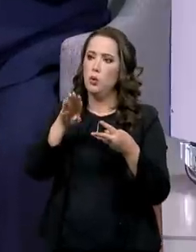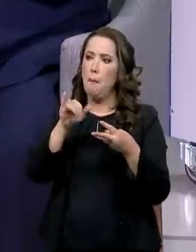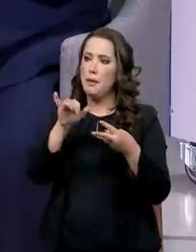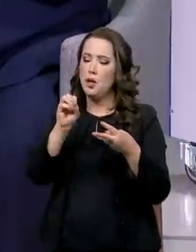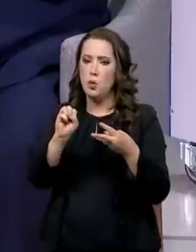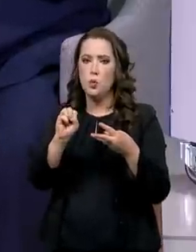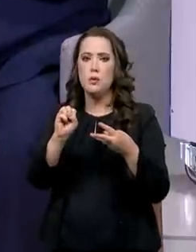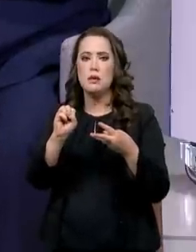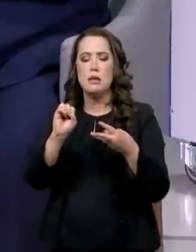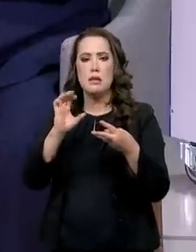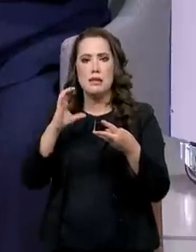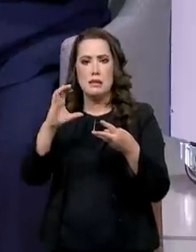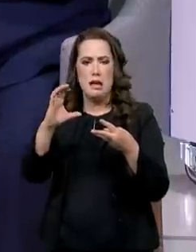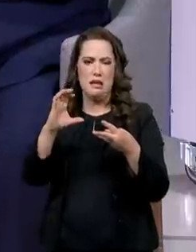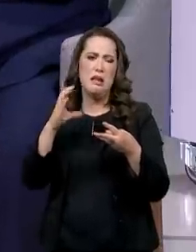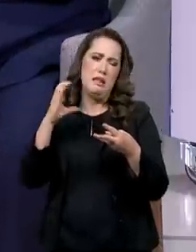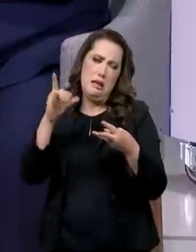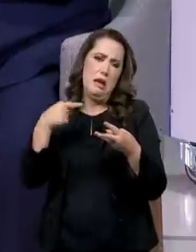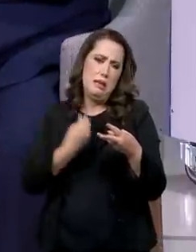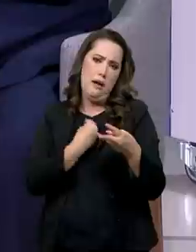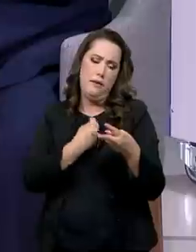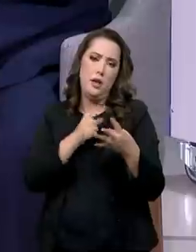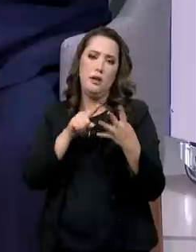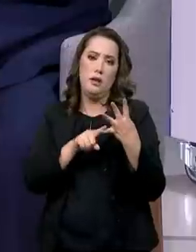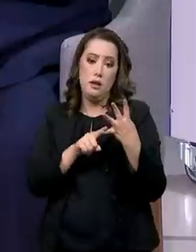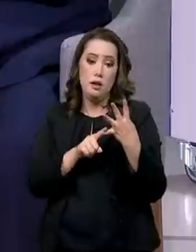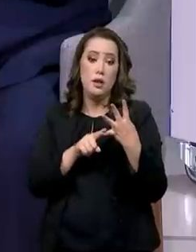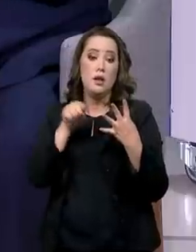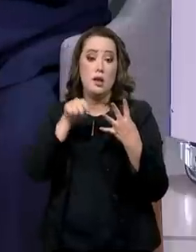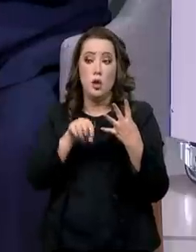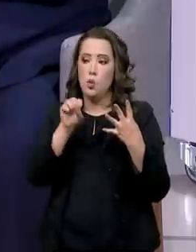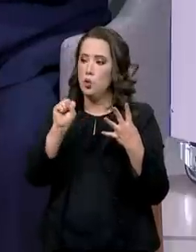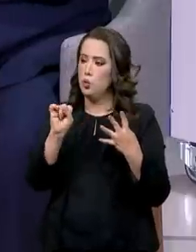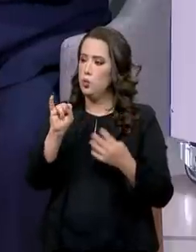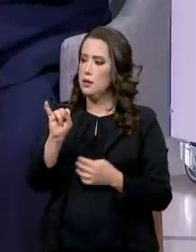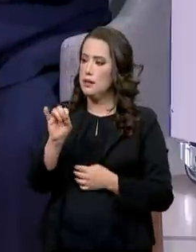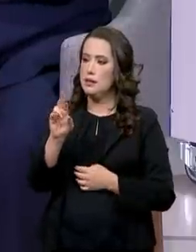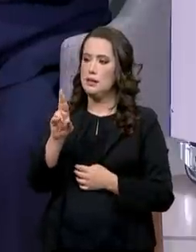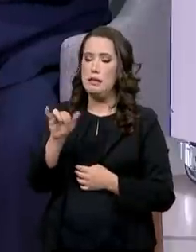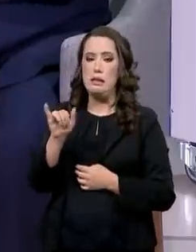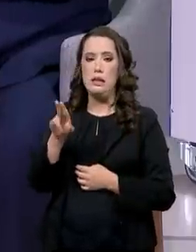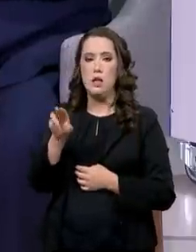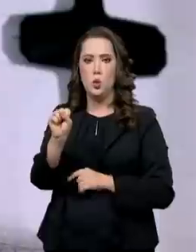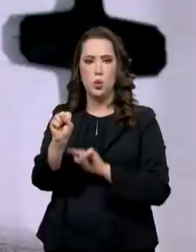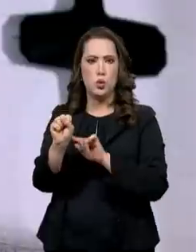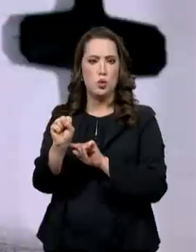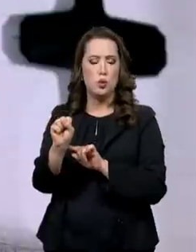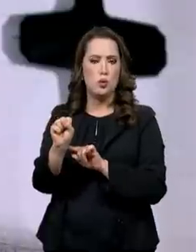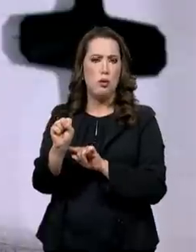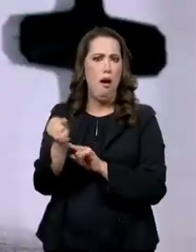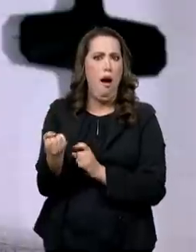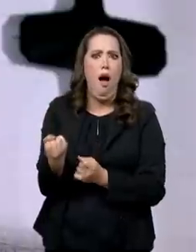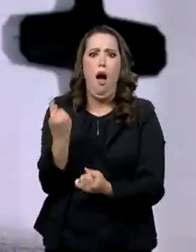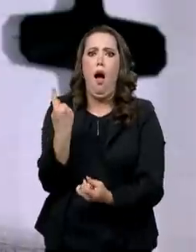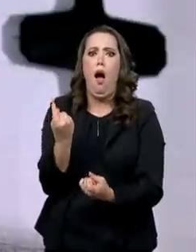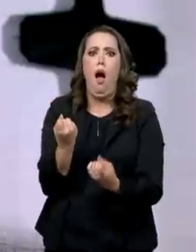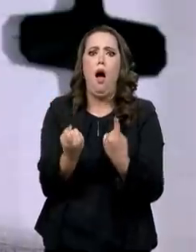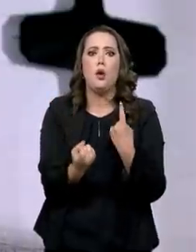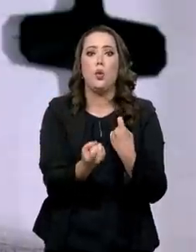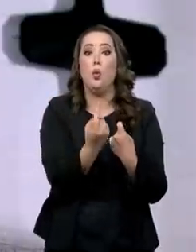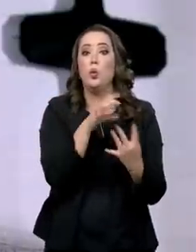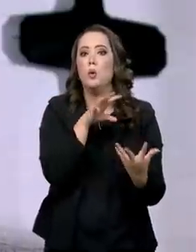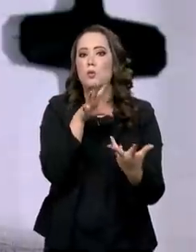o Sirius. É um acelerador de partículas, geração 4, existem poucos iguais a eles no planeta, feito com cerca de